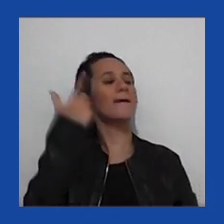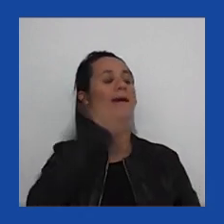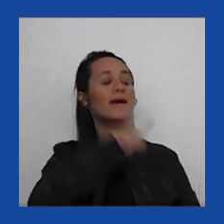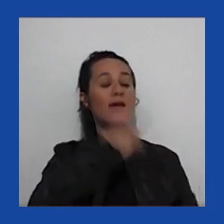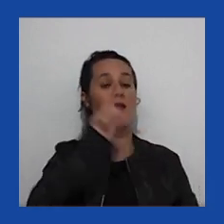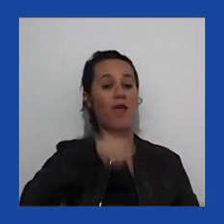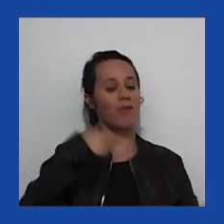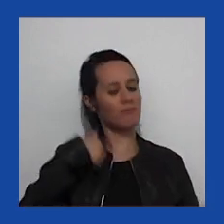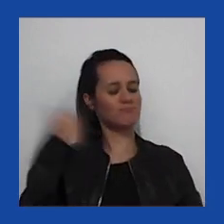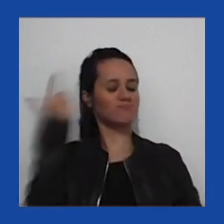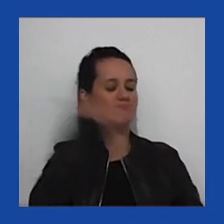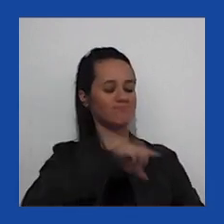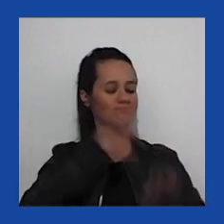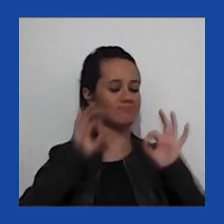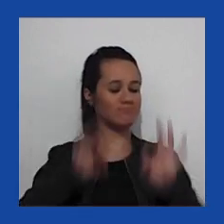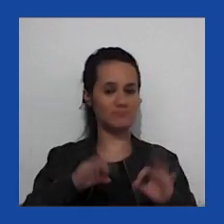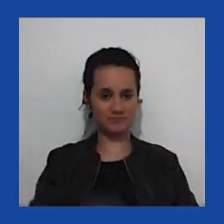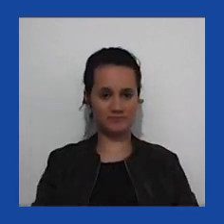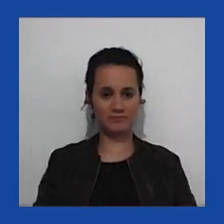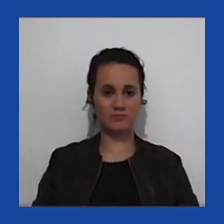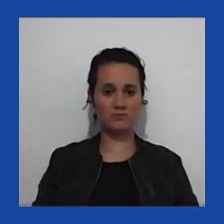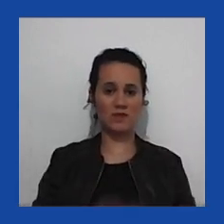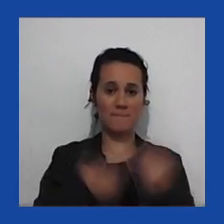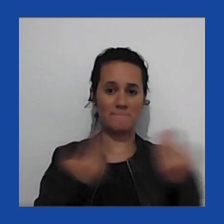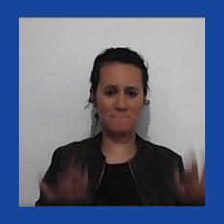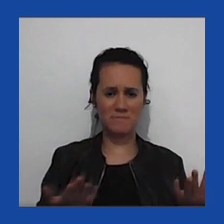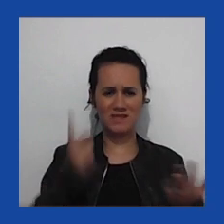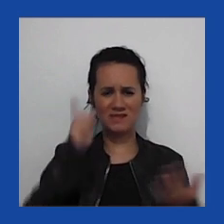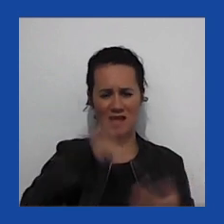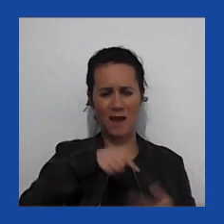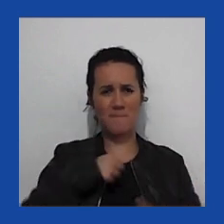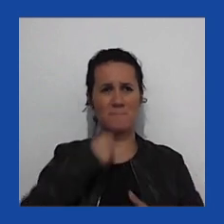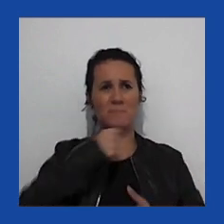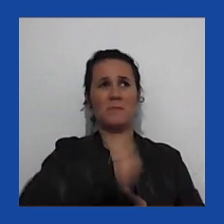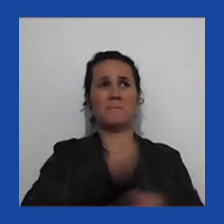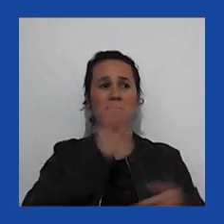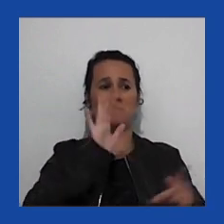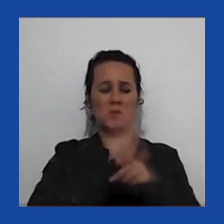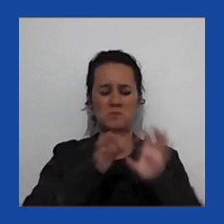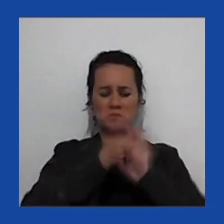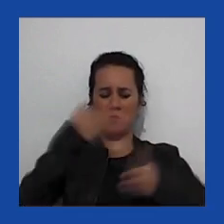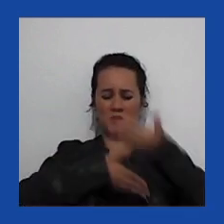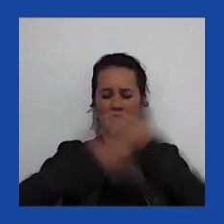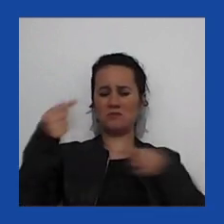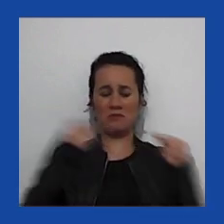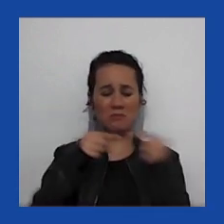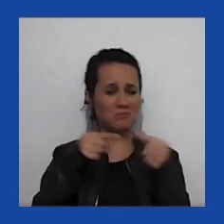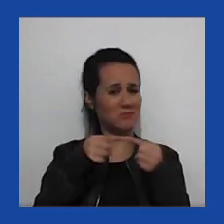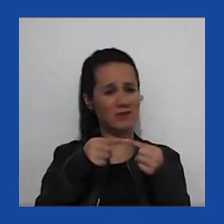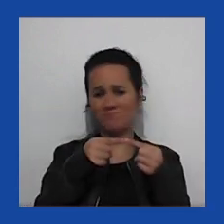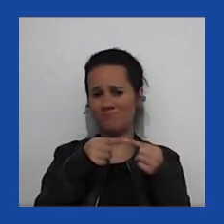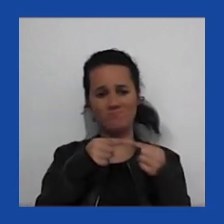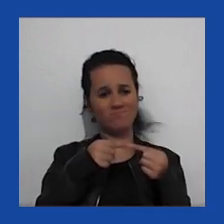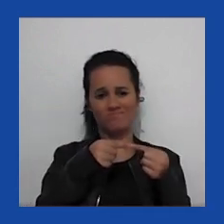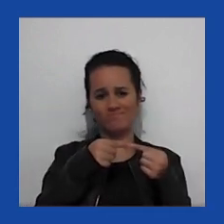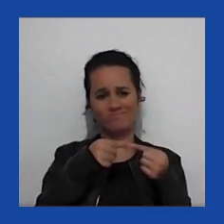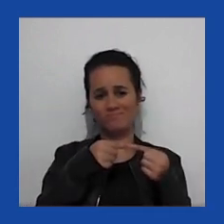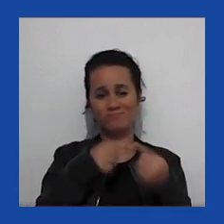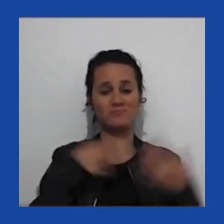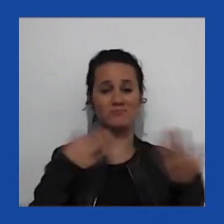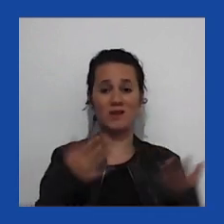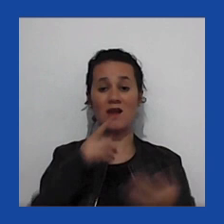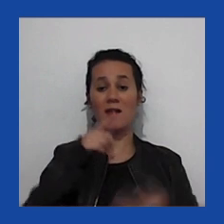vitória dele. Isso, claro, não é uma posição democrática. Mais do que isso, ele